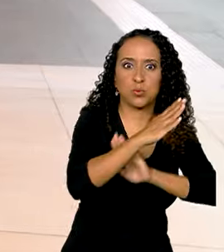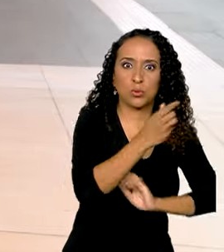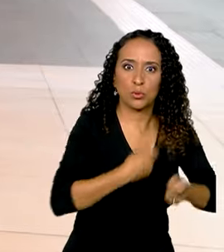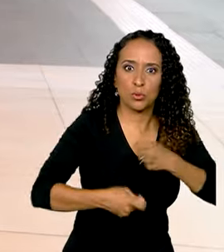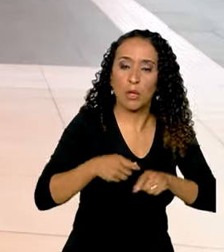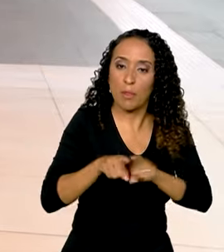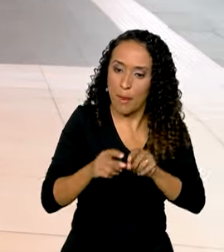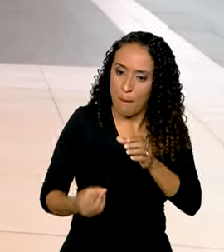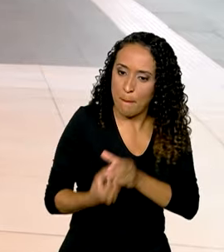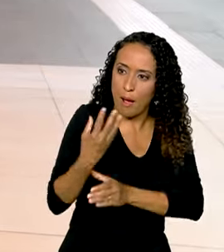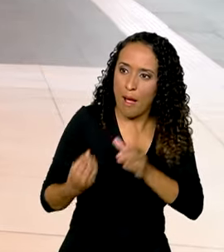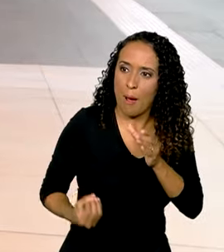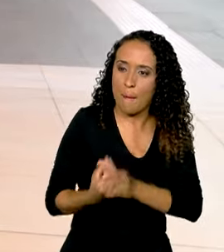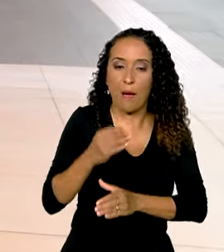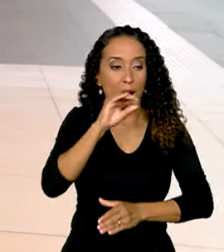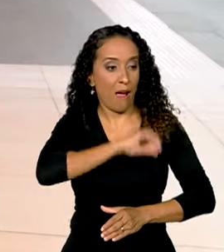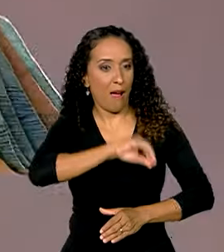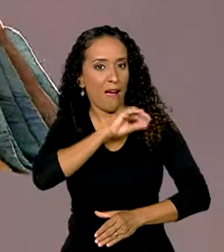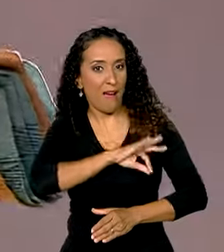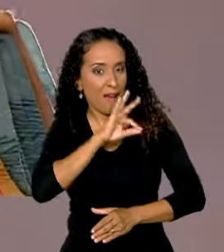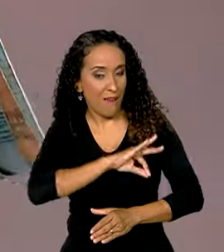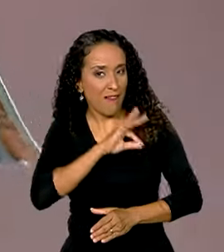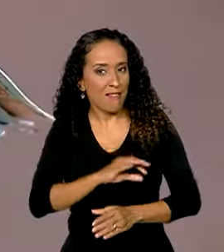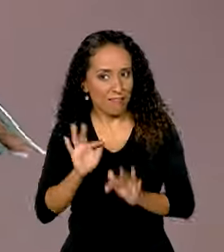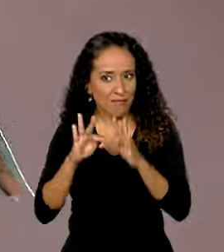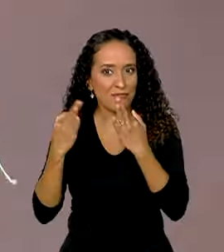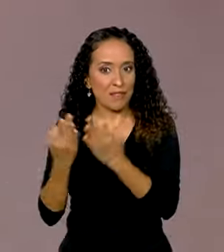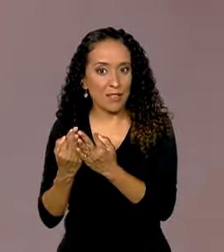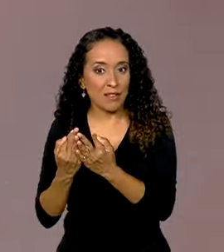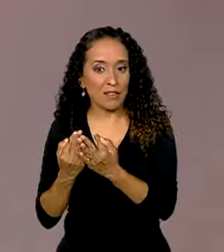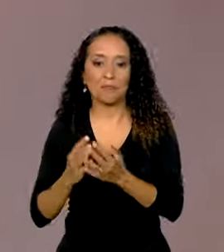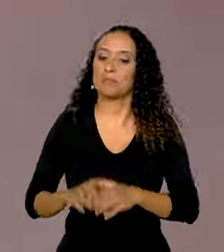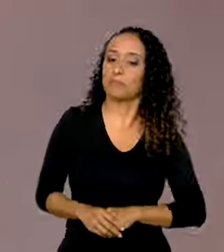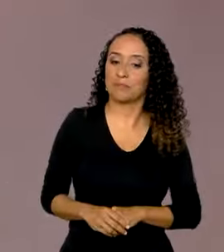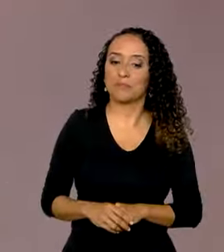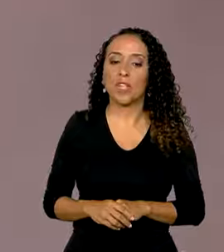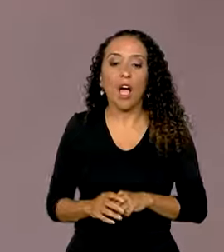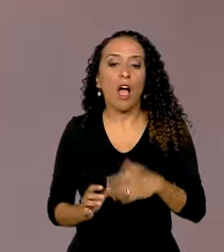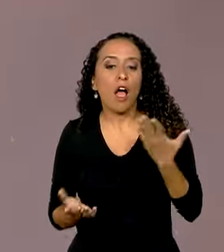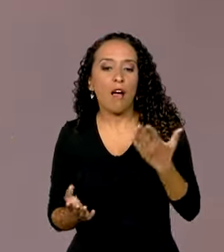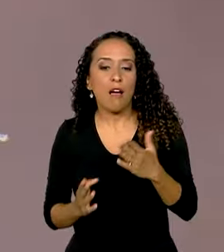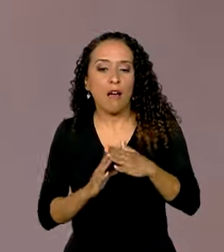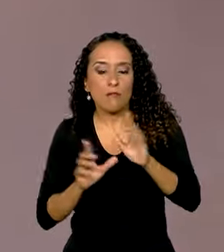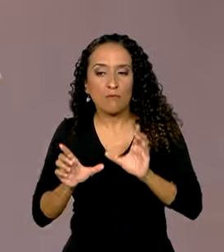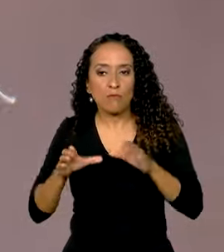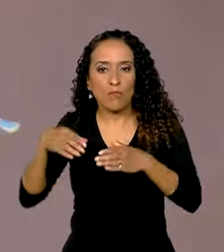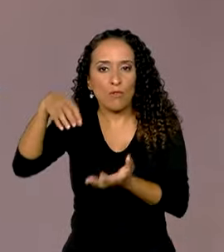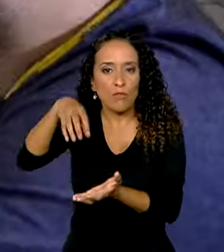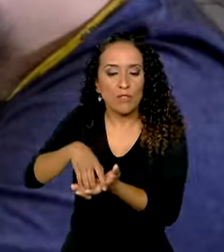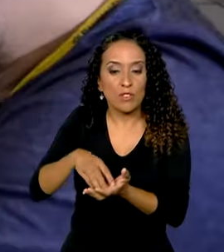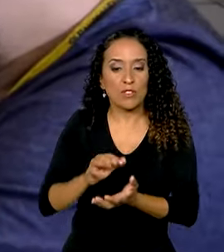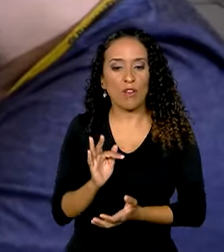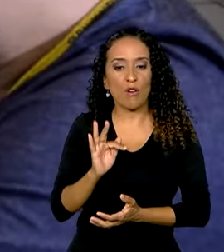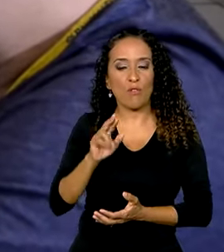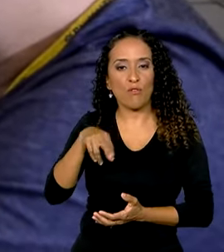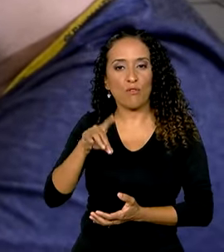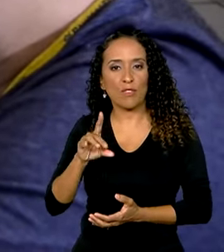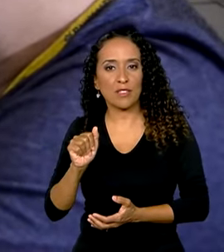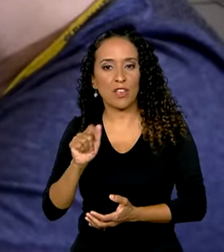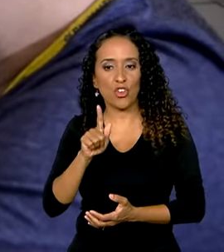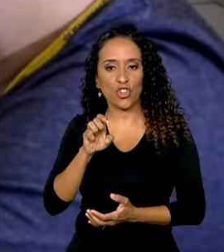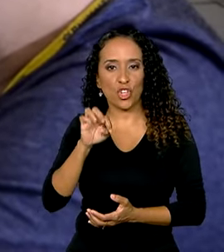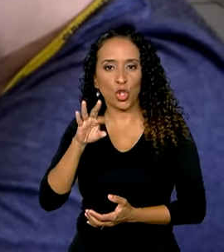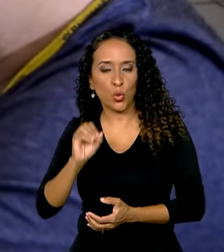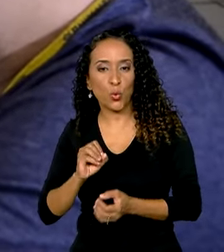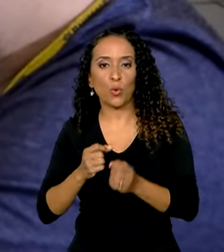gerou também um aumento na renda das famílias. A Fundação Getúlio Vargas constatou que a renda domiciliar per capita do brasileiro